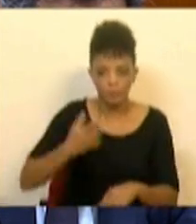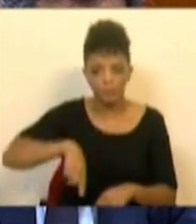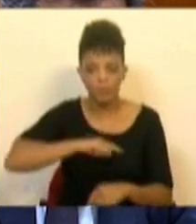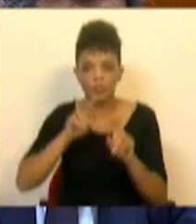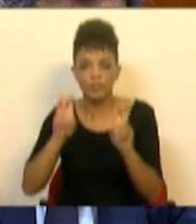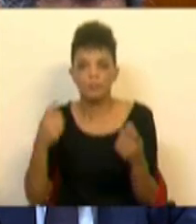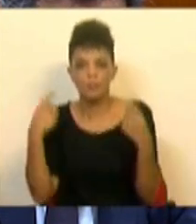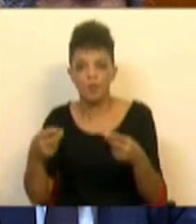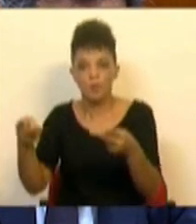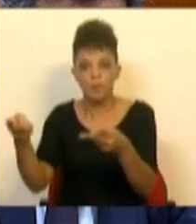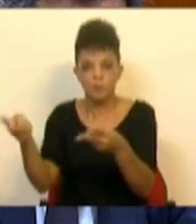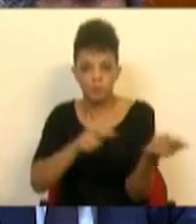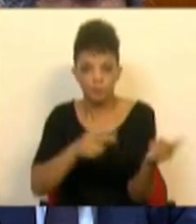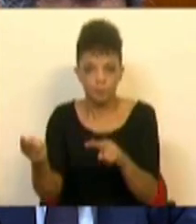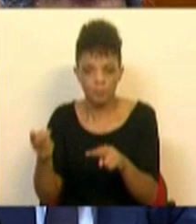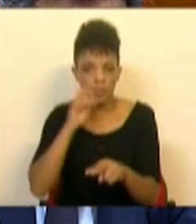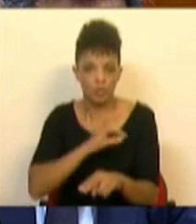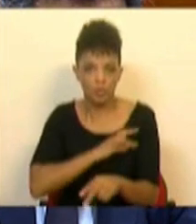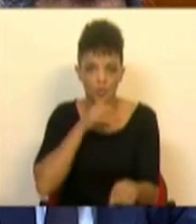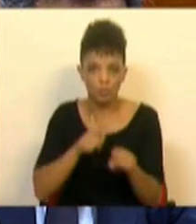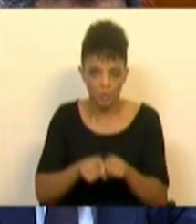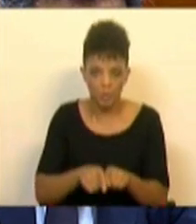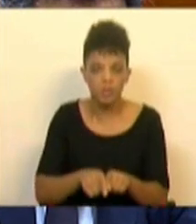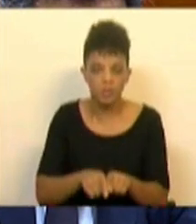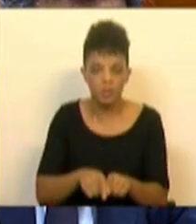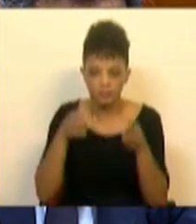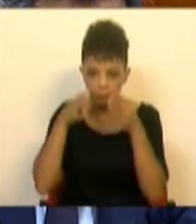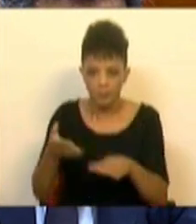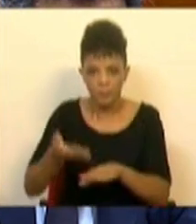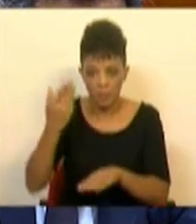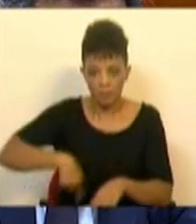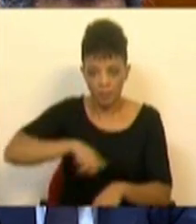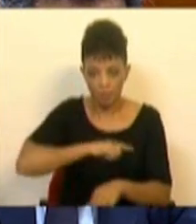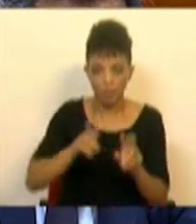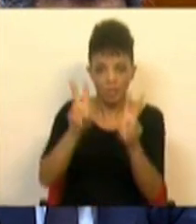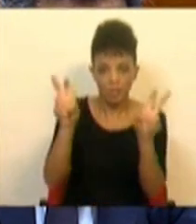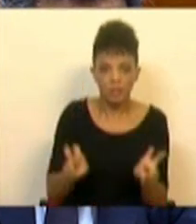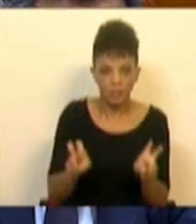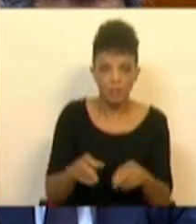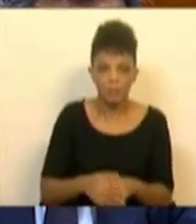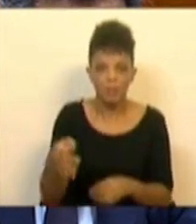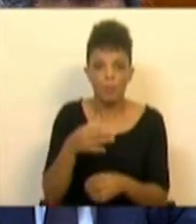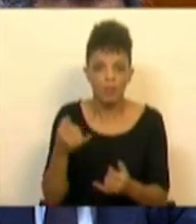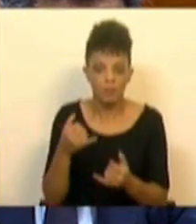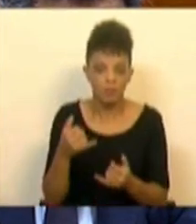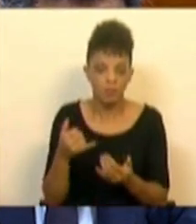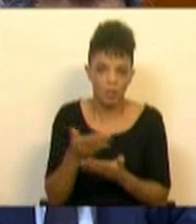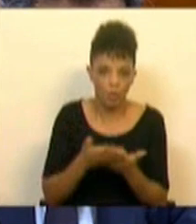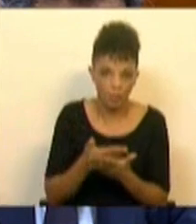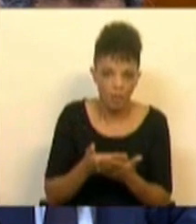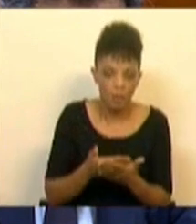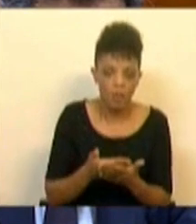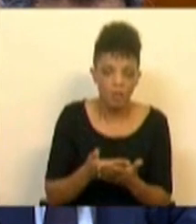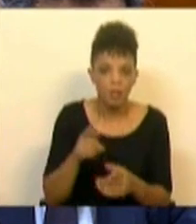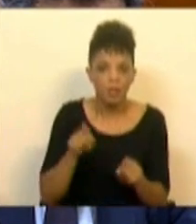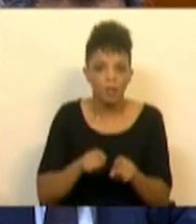tema apenas das transações, que era aquilo que a Sra. Deputada estava mais concentrada, para nós o tema da criptoeconomia é um